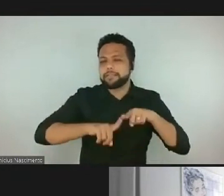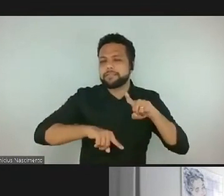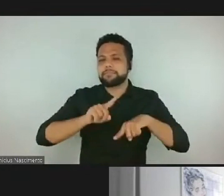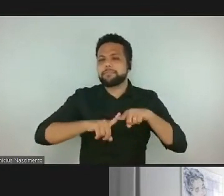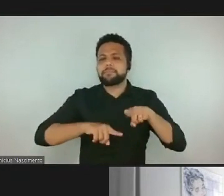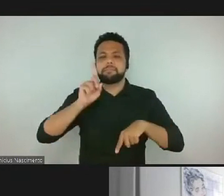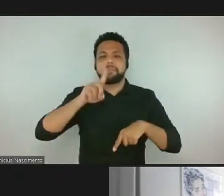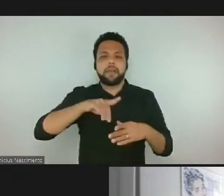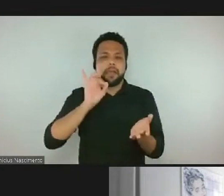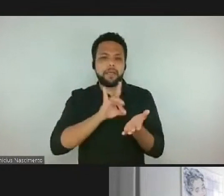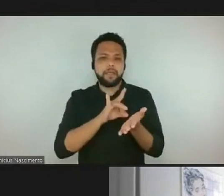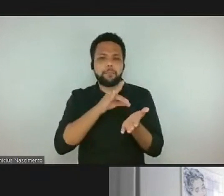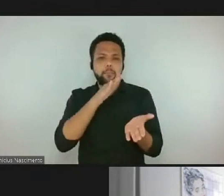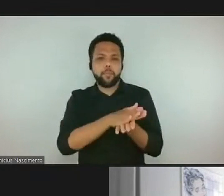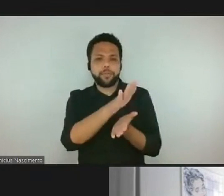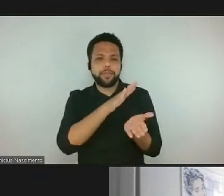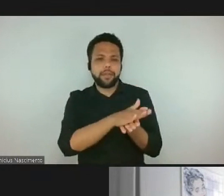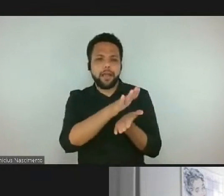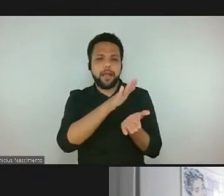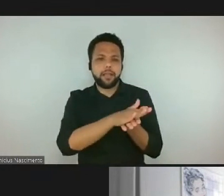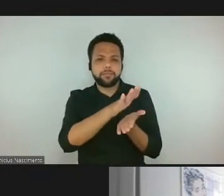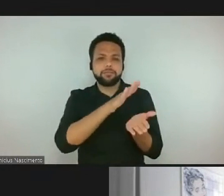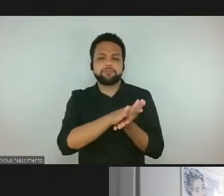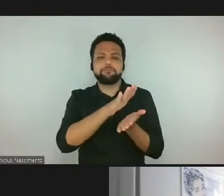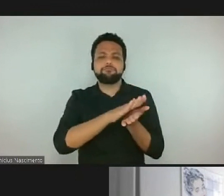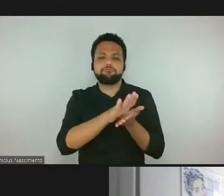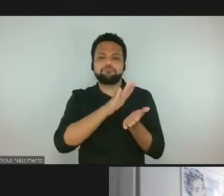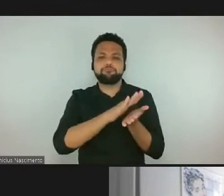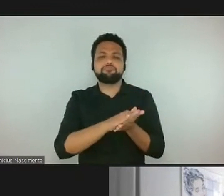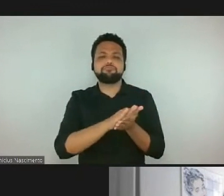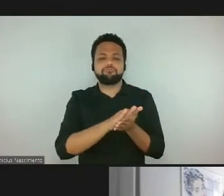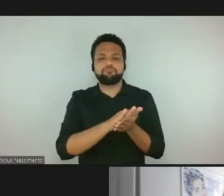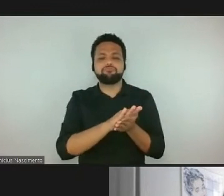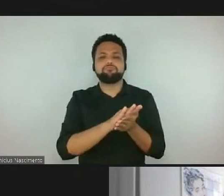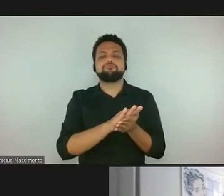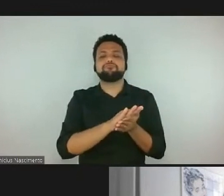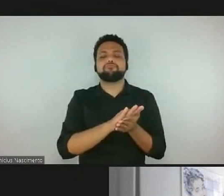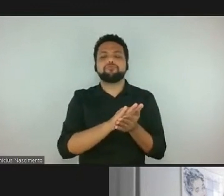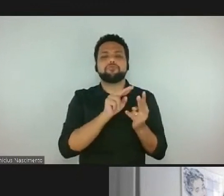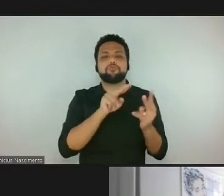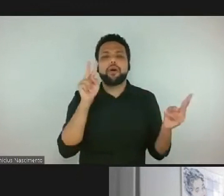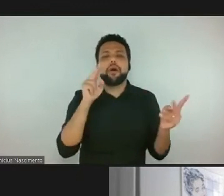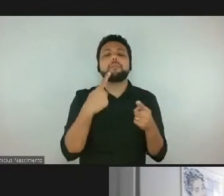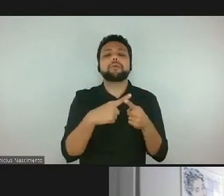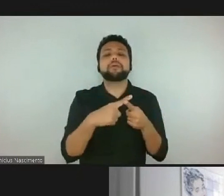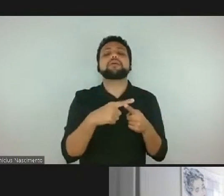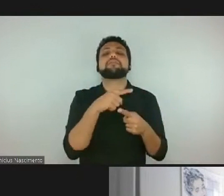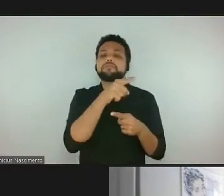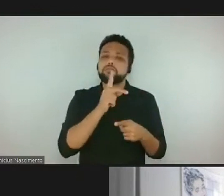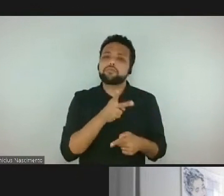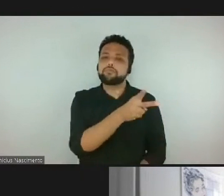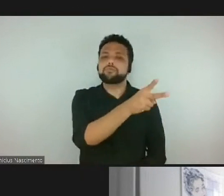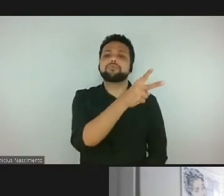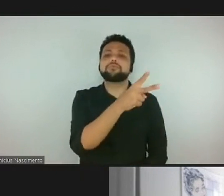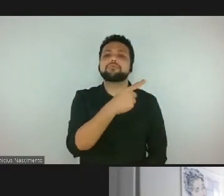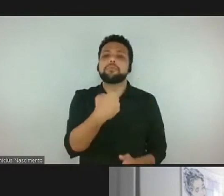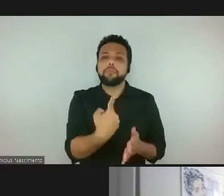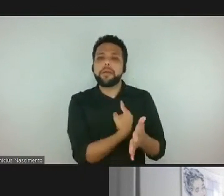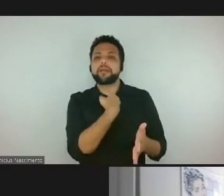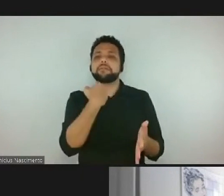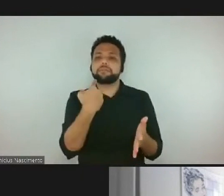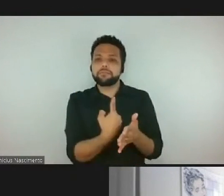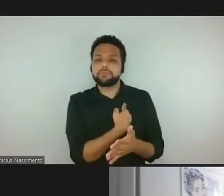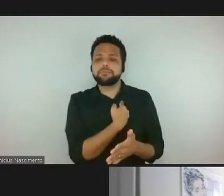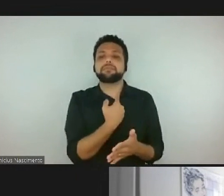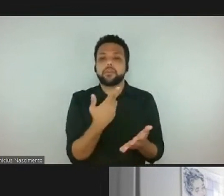publicados nessa... virtualmente, para que também se dê continuidade àquelas perguntas que fizeram, acho que